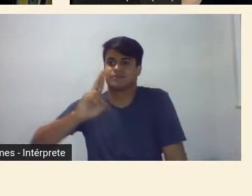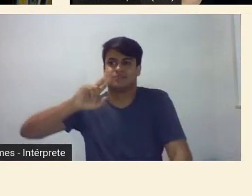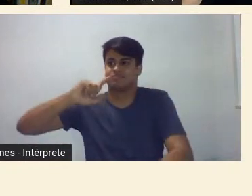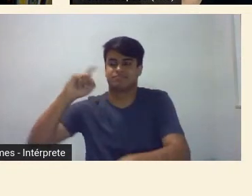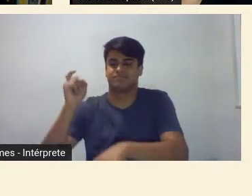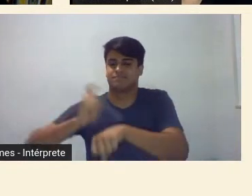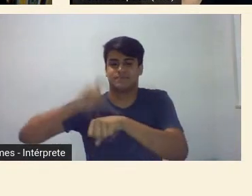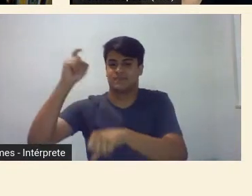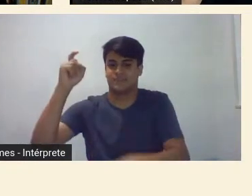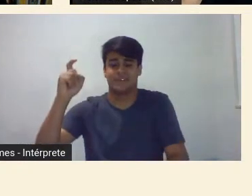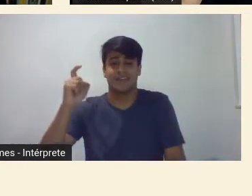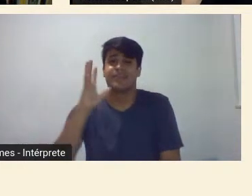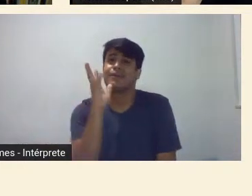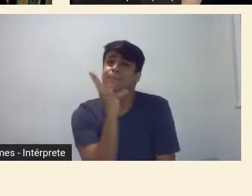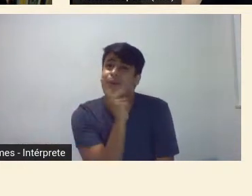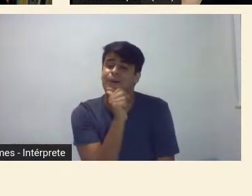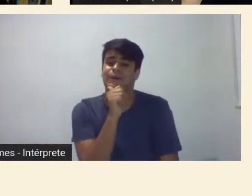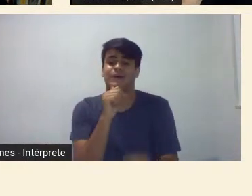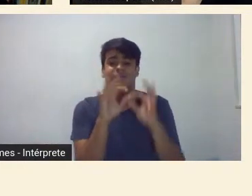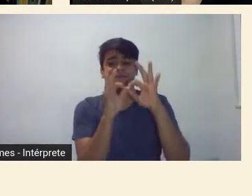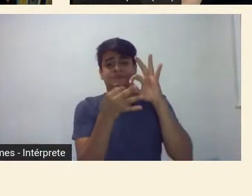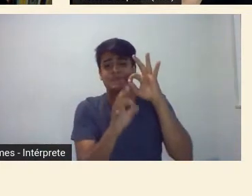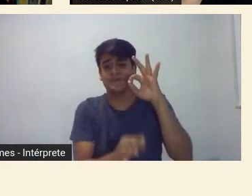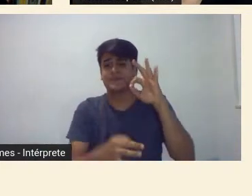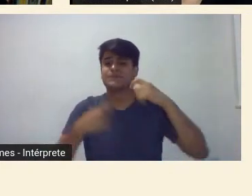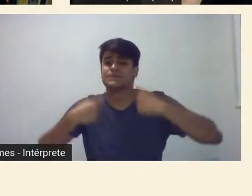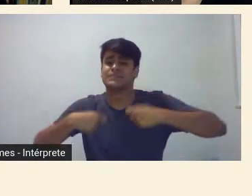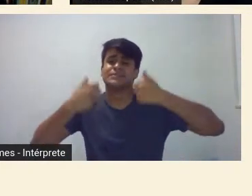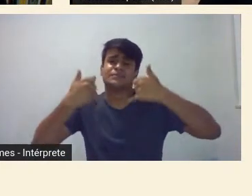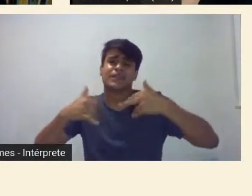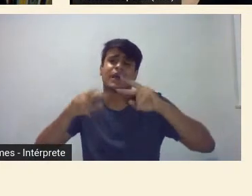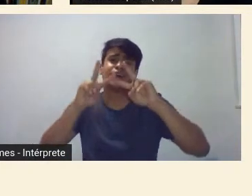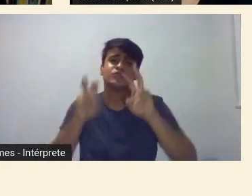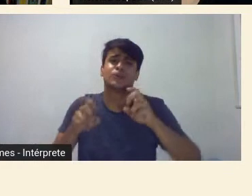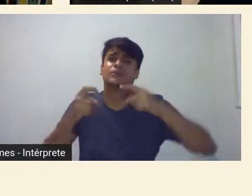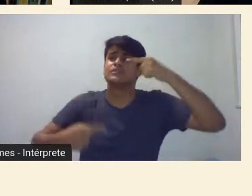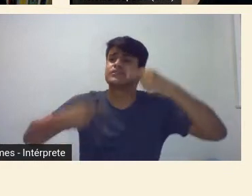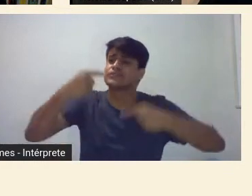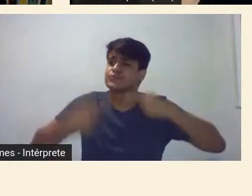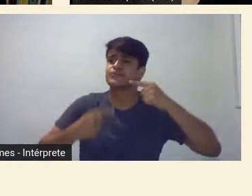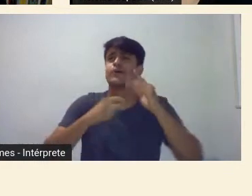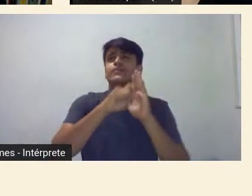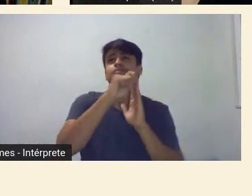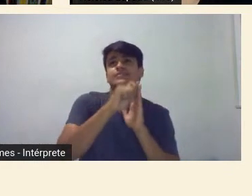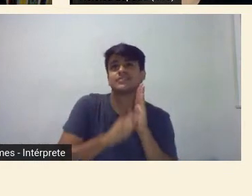discussão muito longa das divergências a gente teria que entrar em todas as discussões sobre a escrita